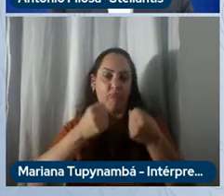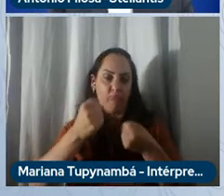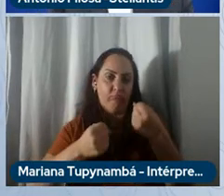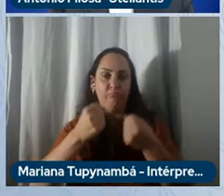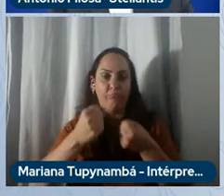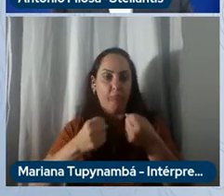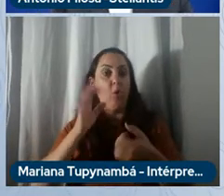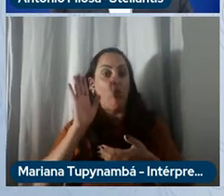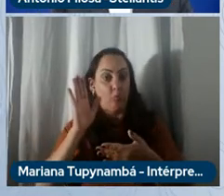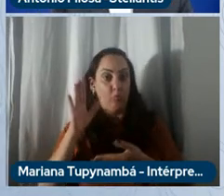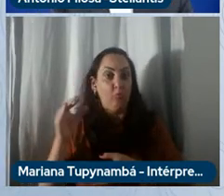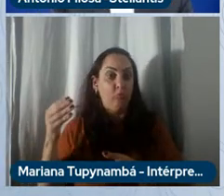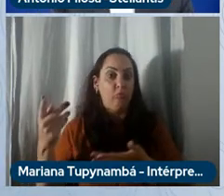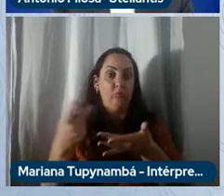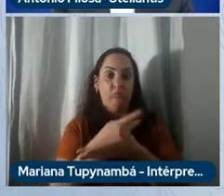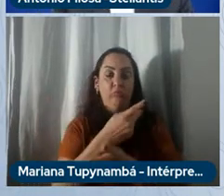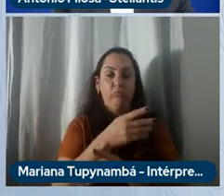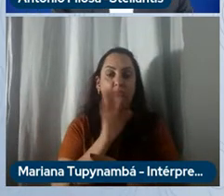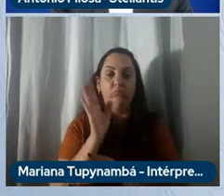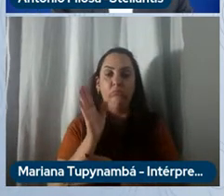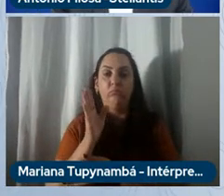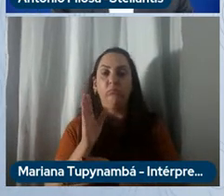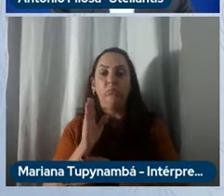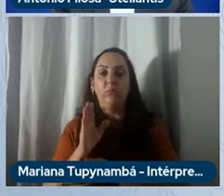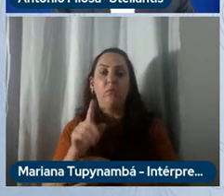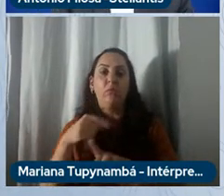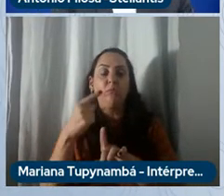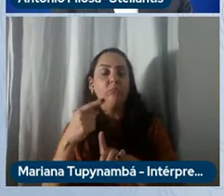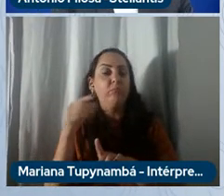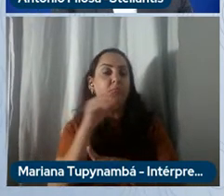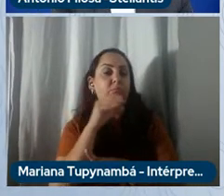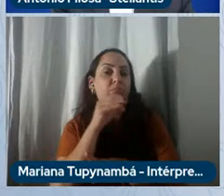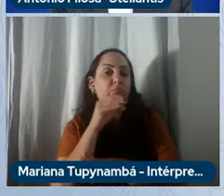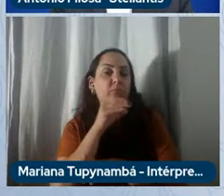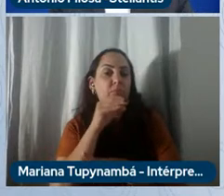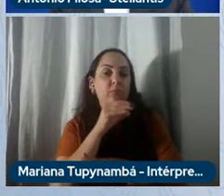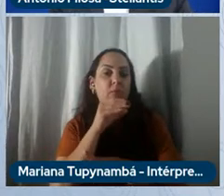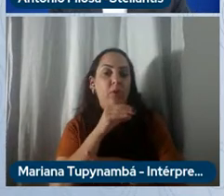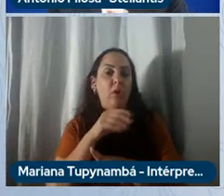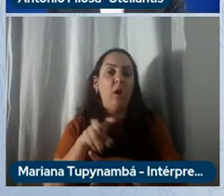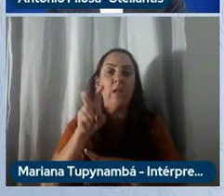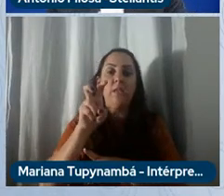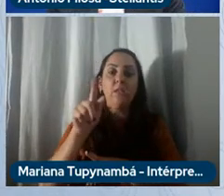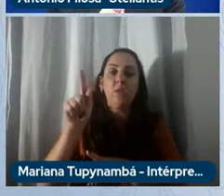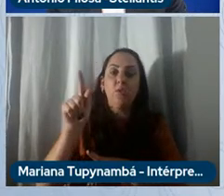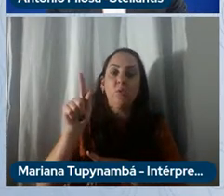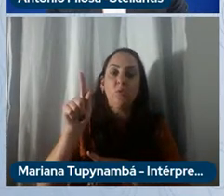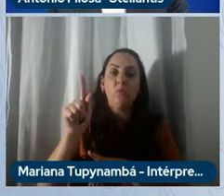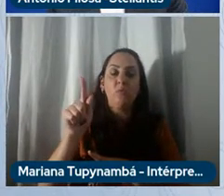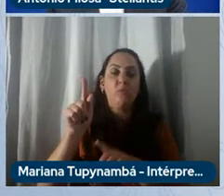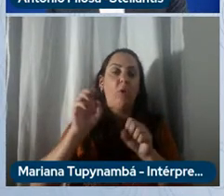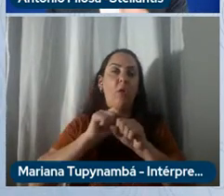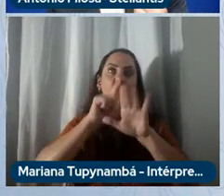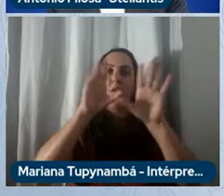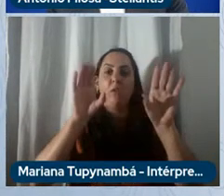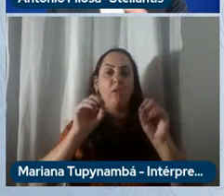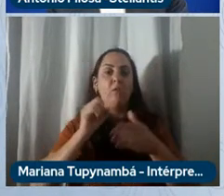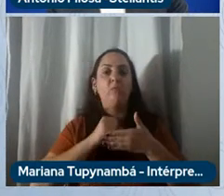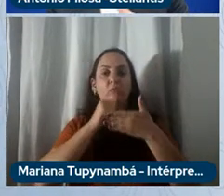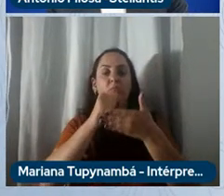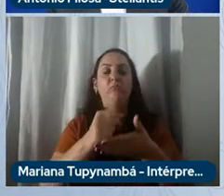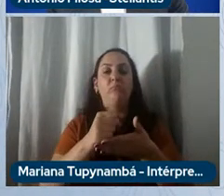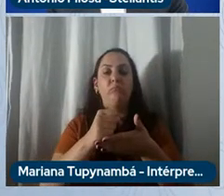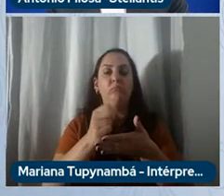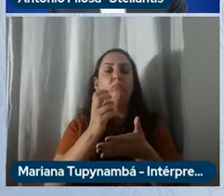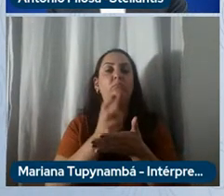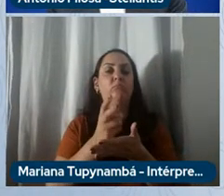nos próximos anos conectividade Big Data o avento do 5G claramente nos ajuda a explorar cada